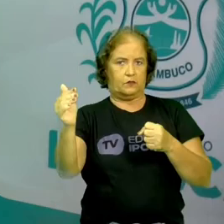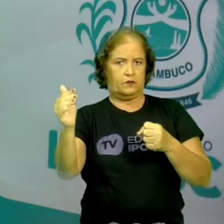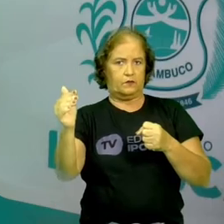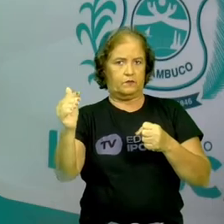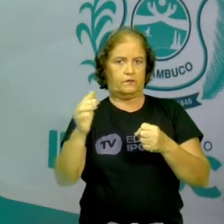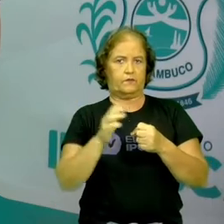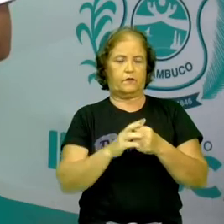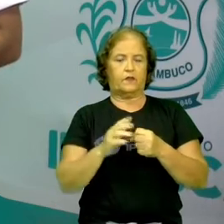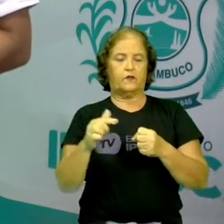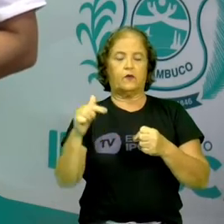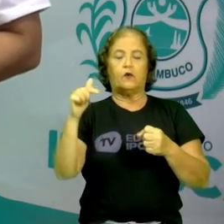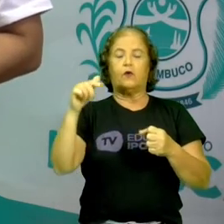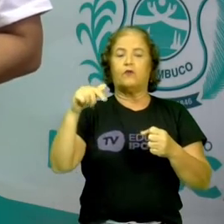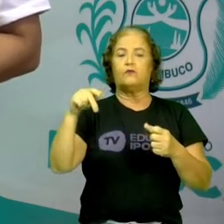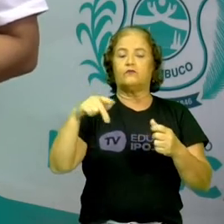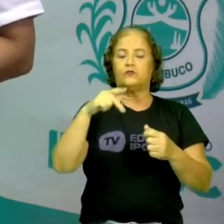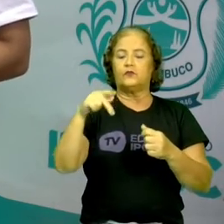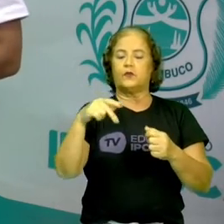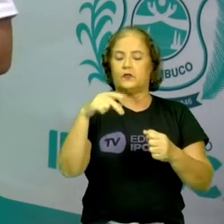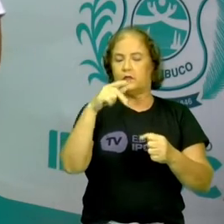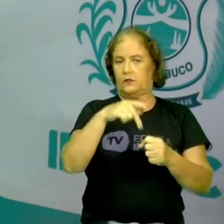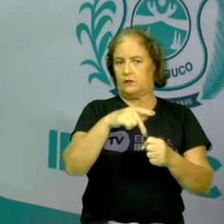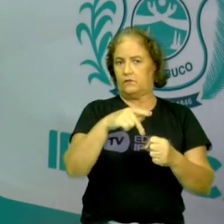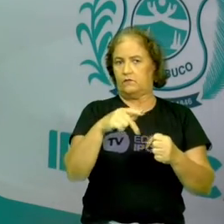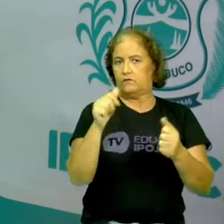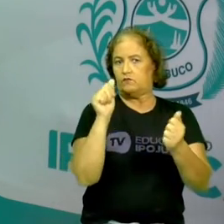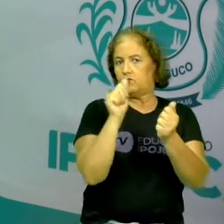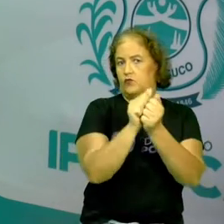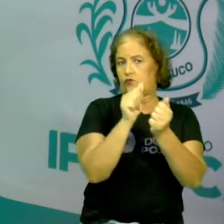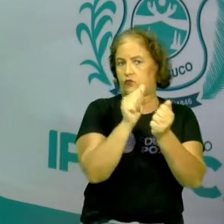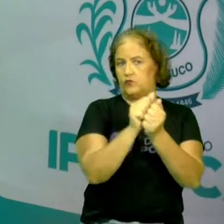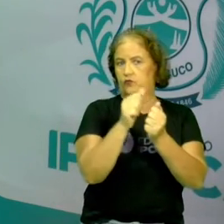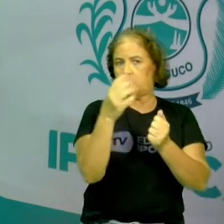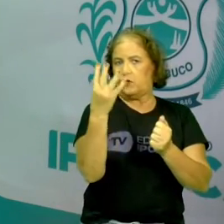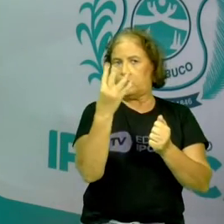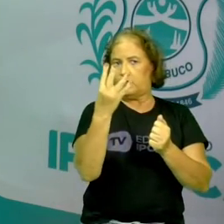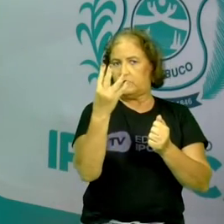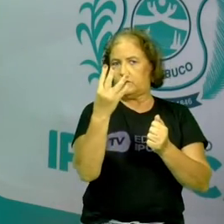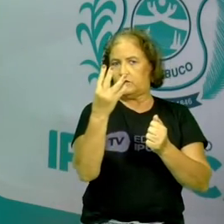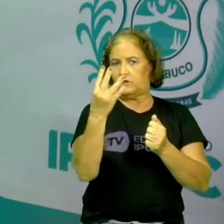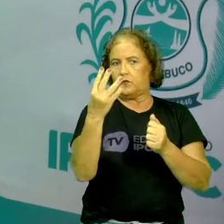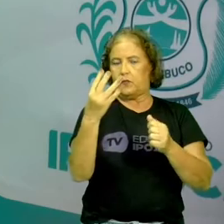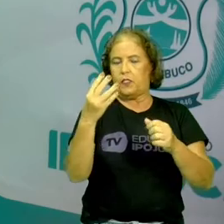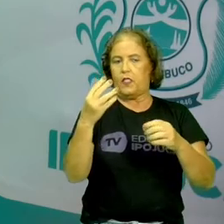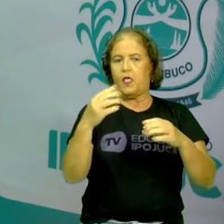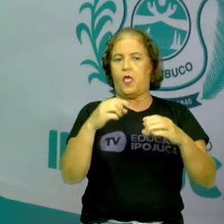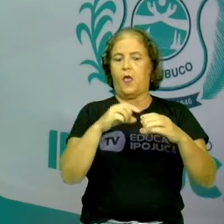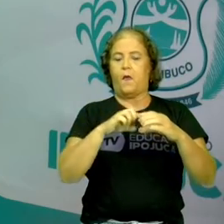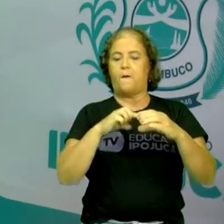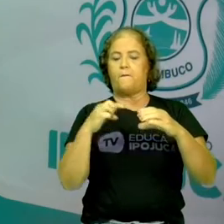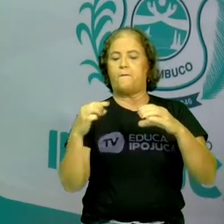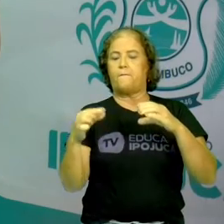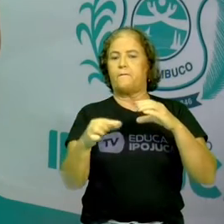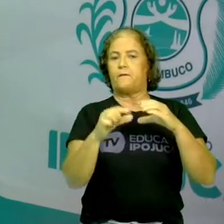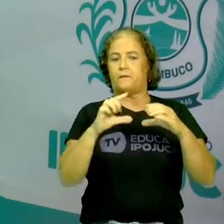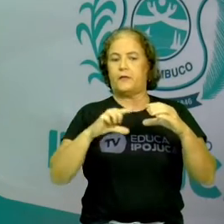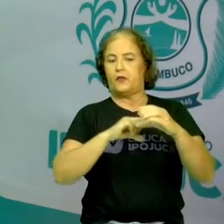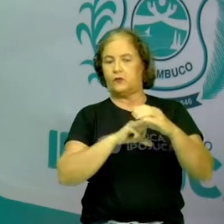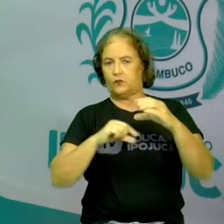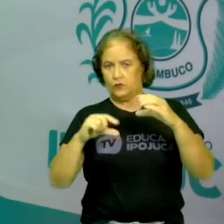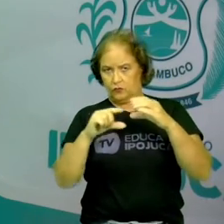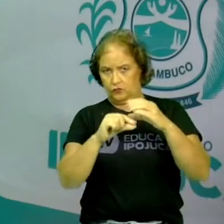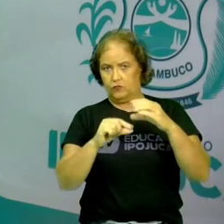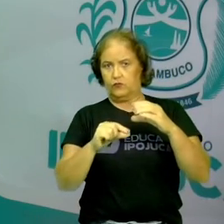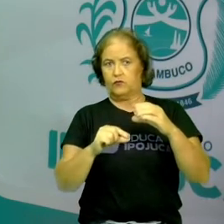Os planetas interiores são quatro. Mercúrio, Marte, Terra